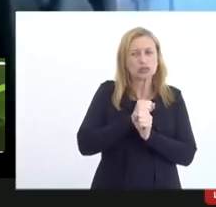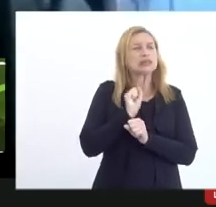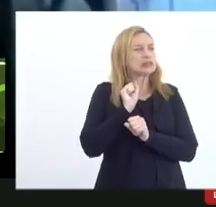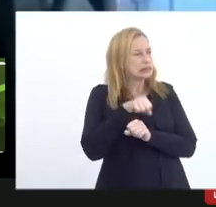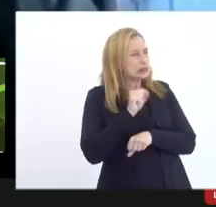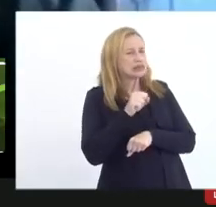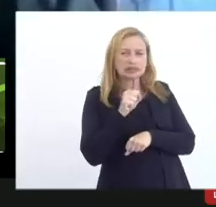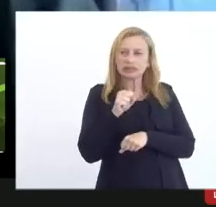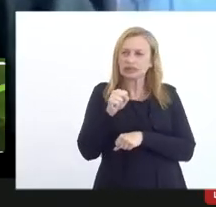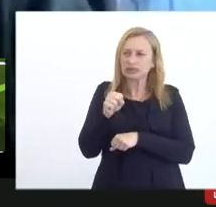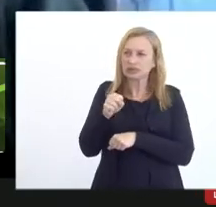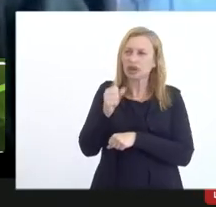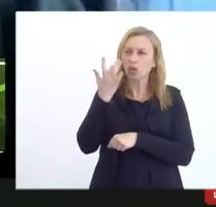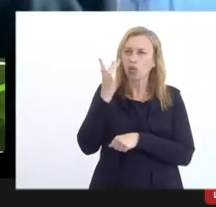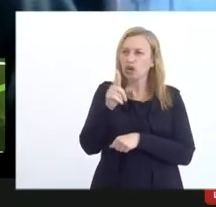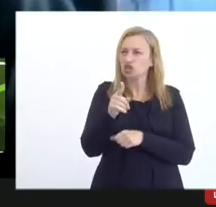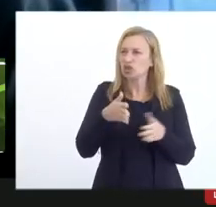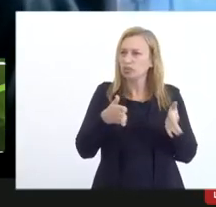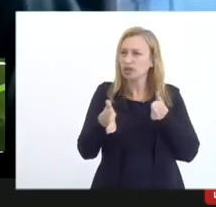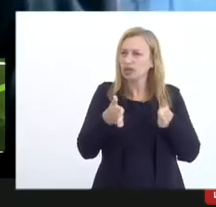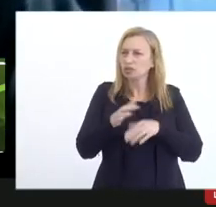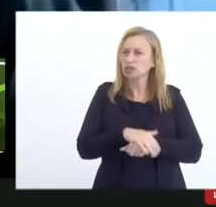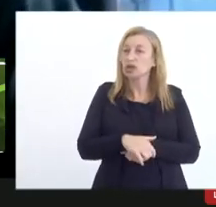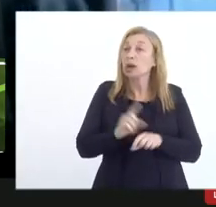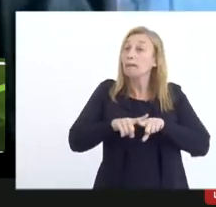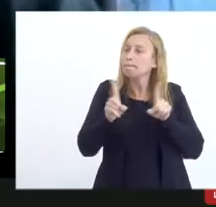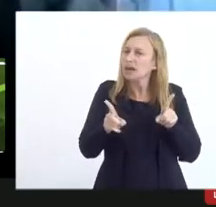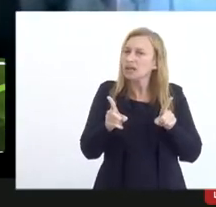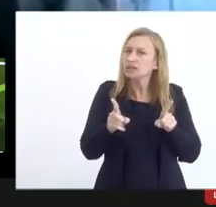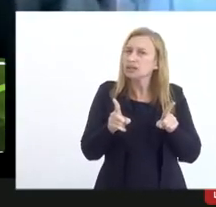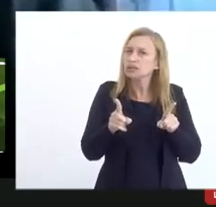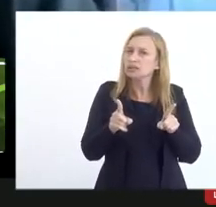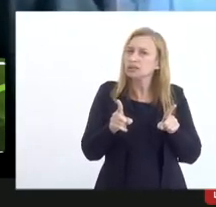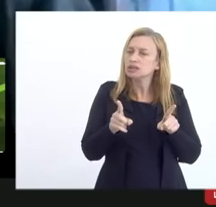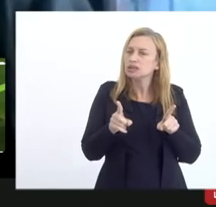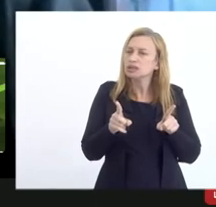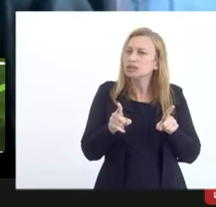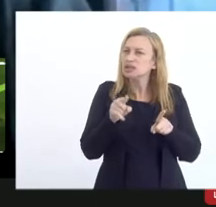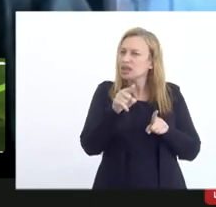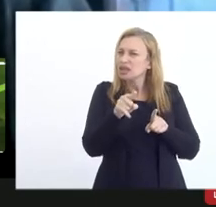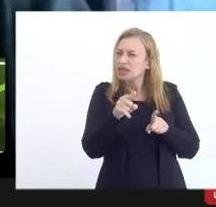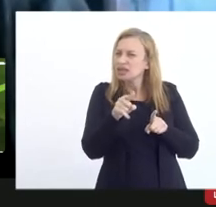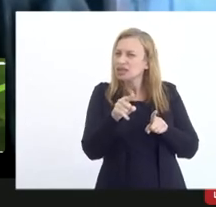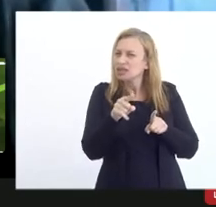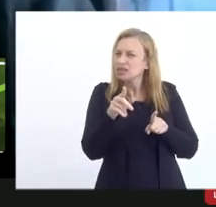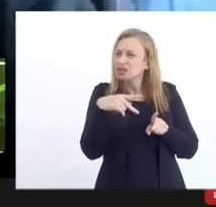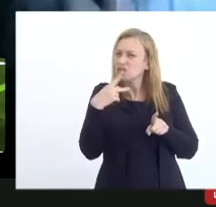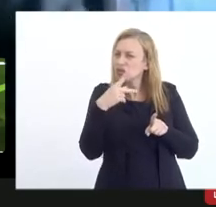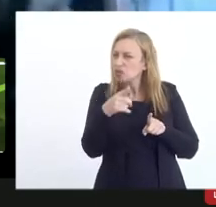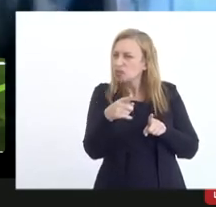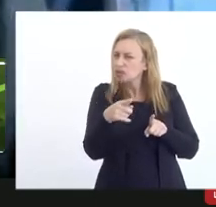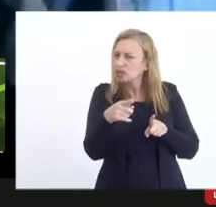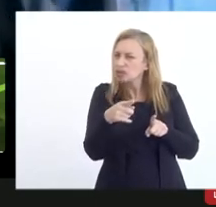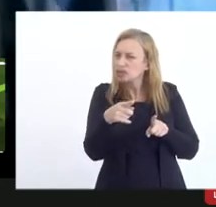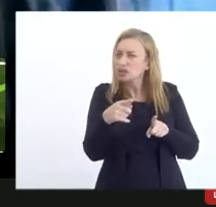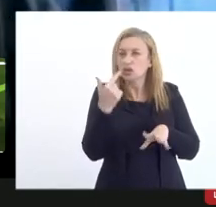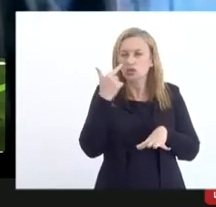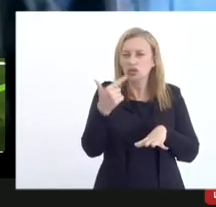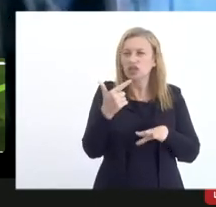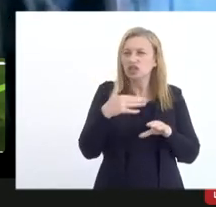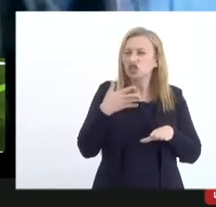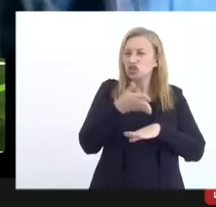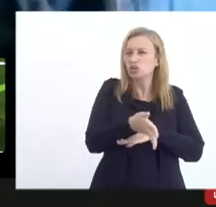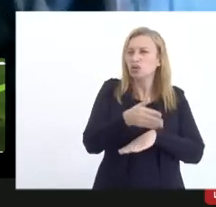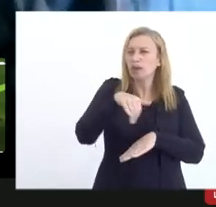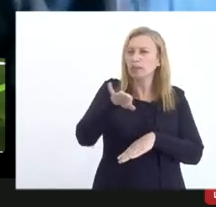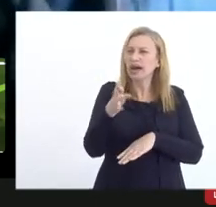anos eu acho que é esse prazo mas de qualquer maneira é essa a tua intervenção né eu tô vendo que chegou aqui a